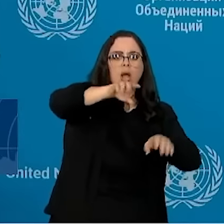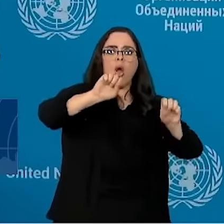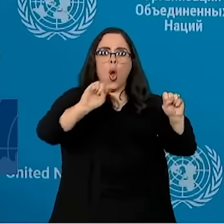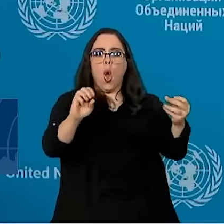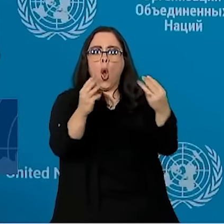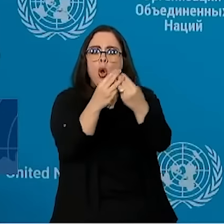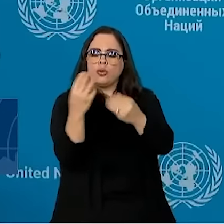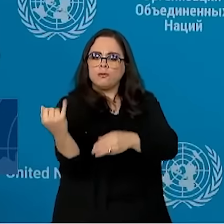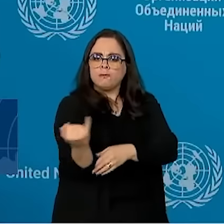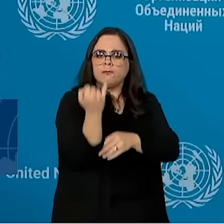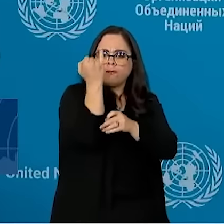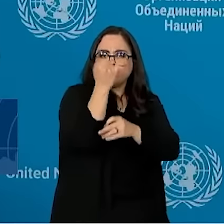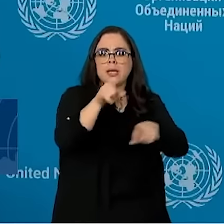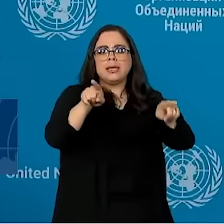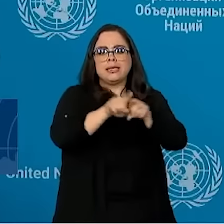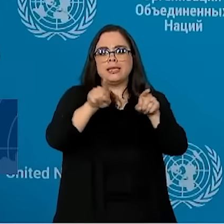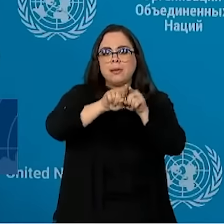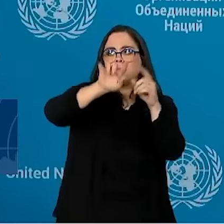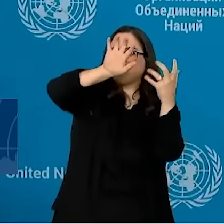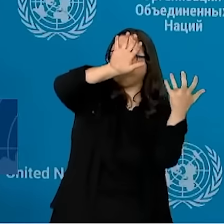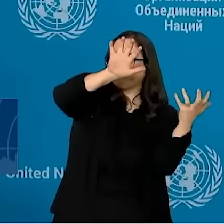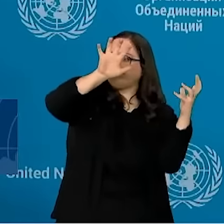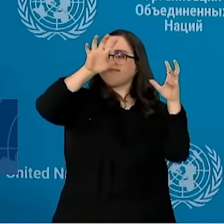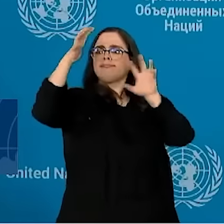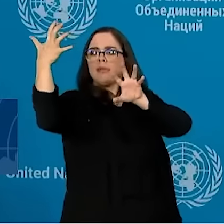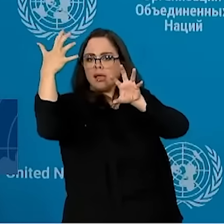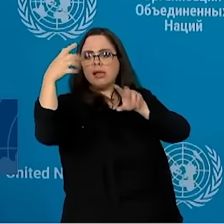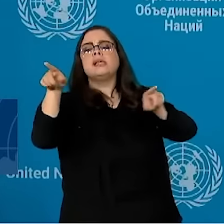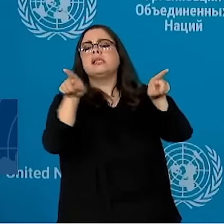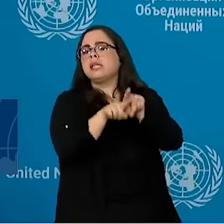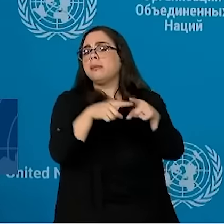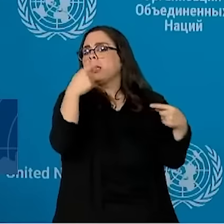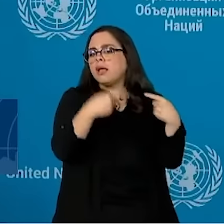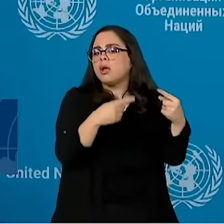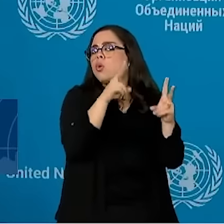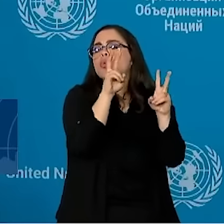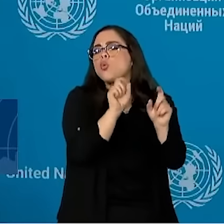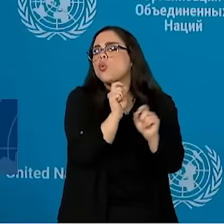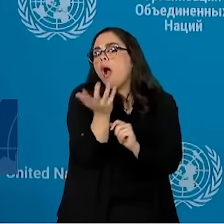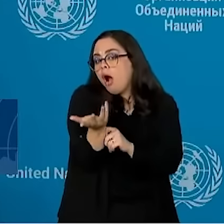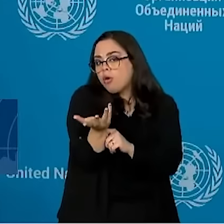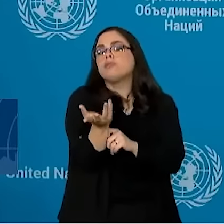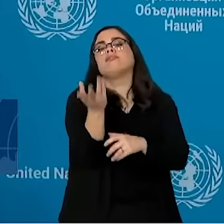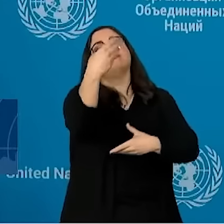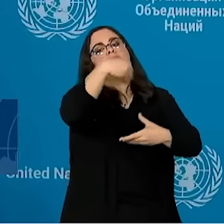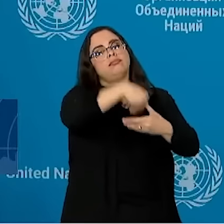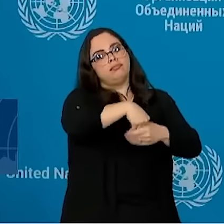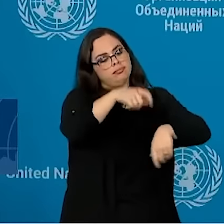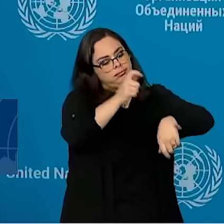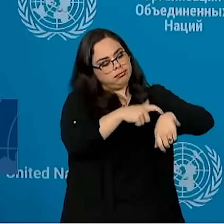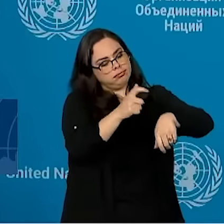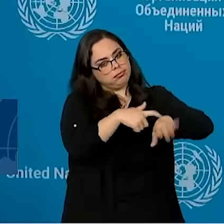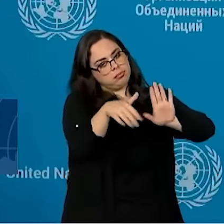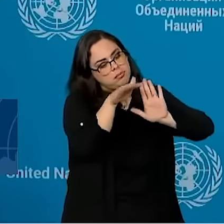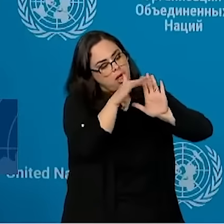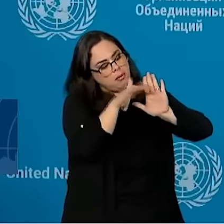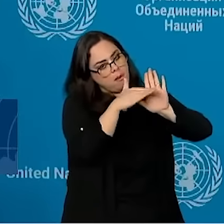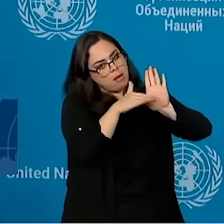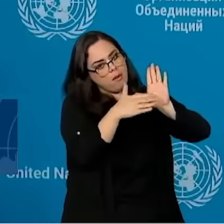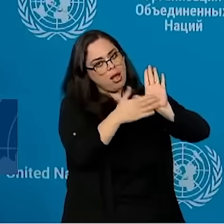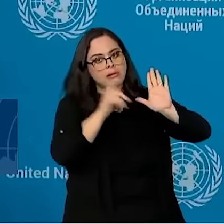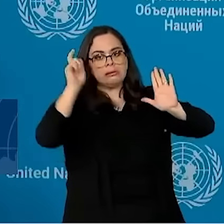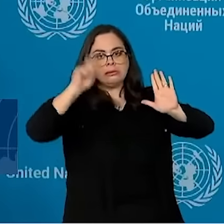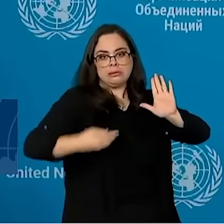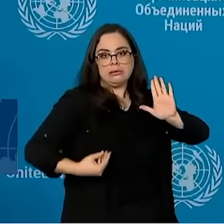além de discutir a transição climática, a gente tem que discutir outros temas que estão na ordem do dia e que não era